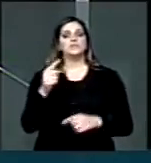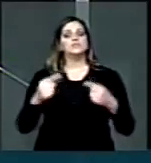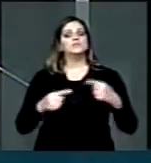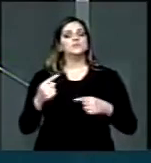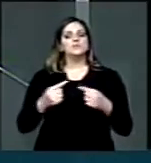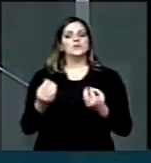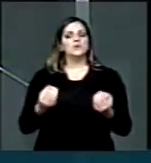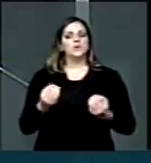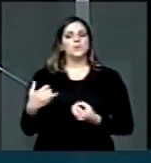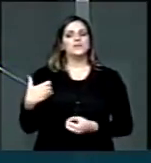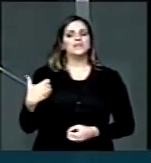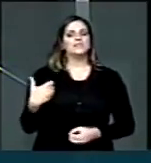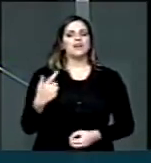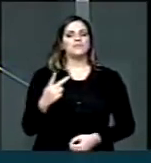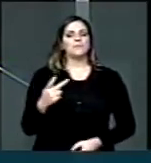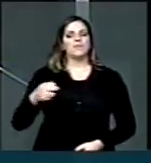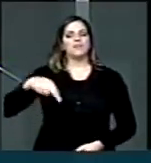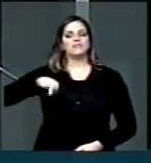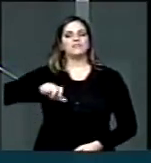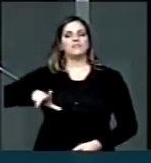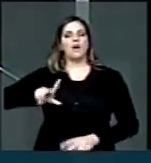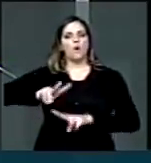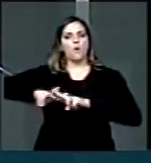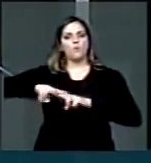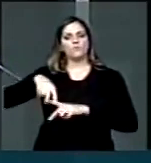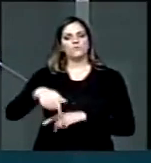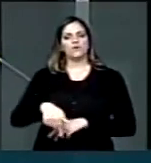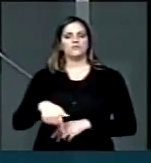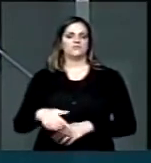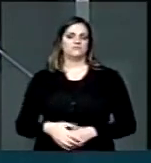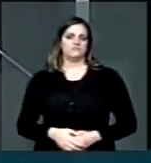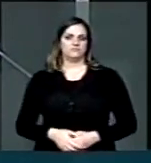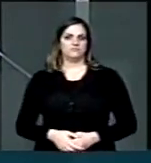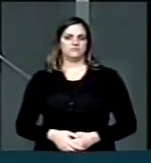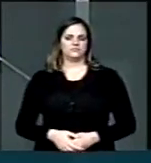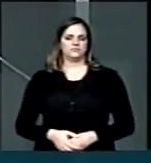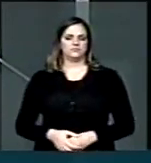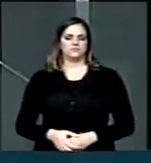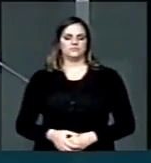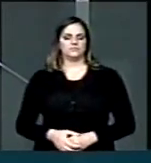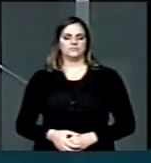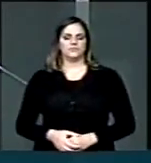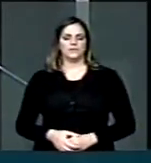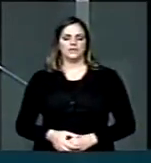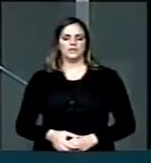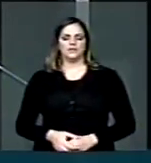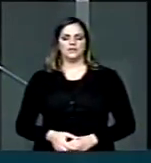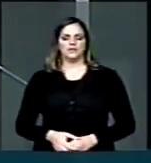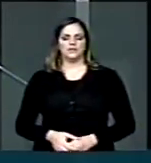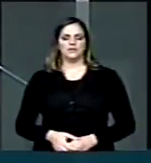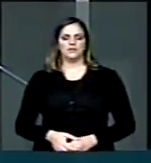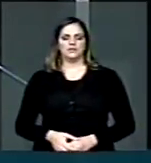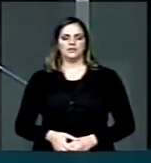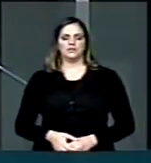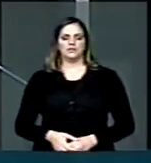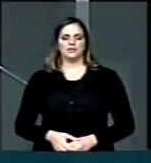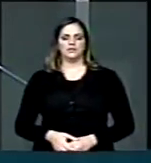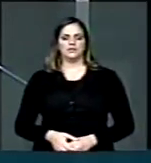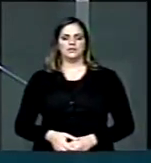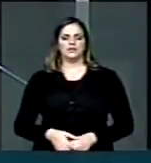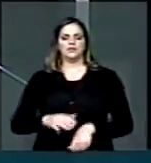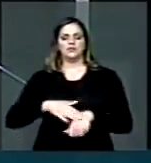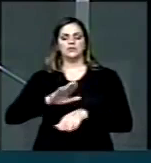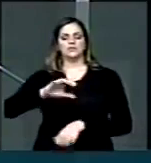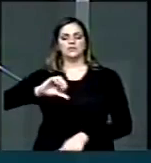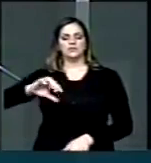redução da maioridade penal nessa Casa Legislativa por hora. Mais de 90%